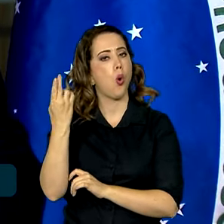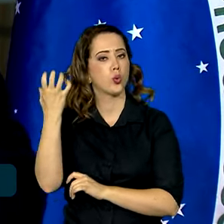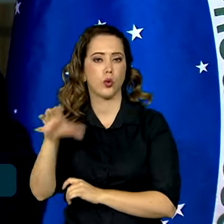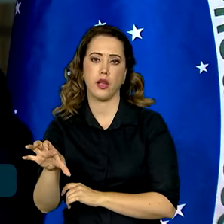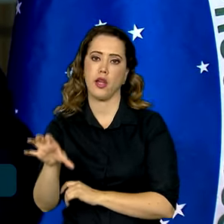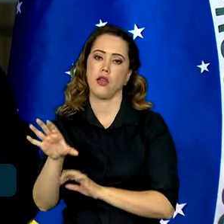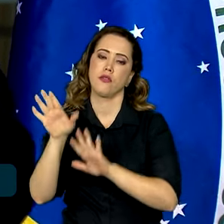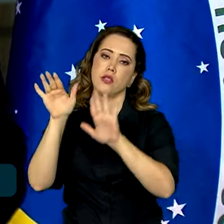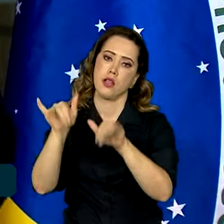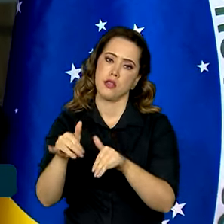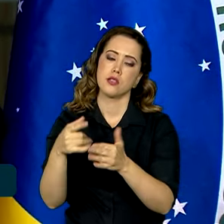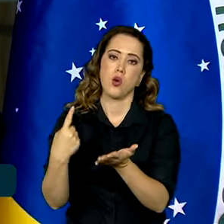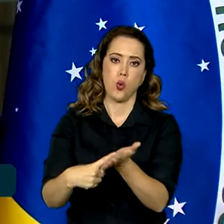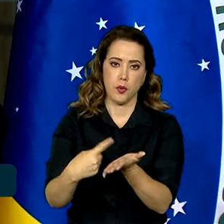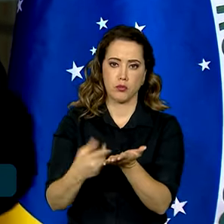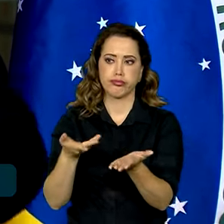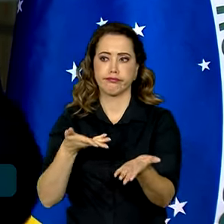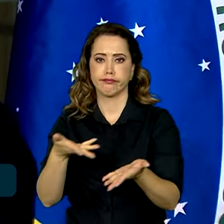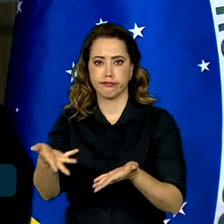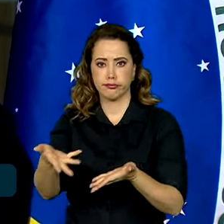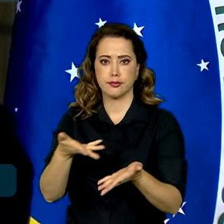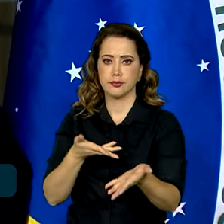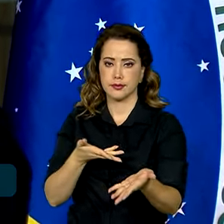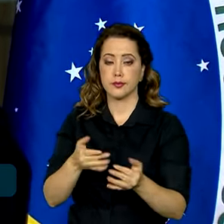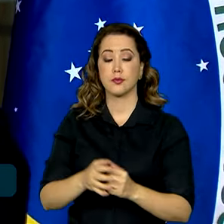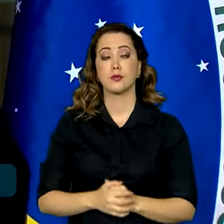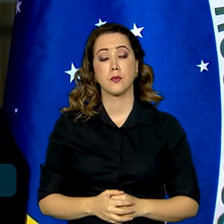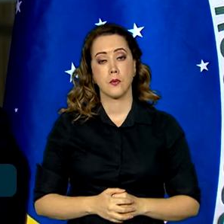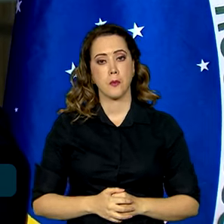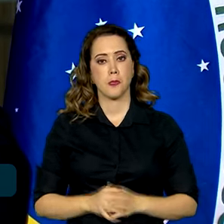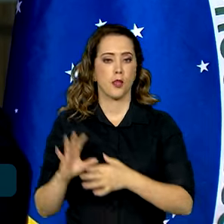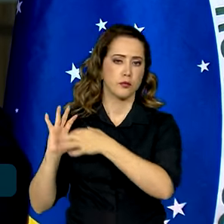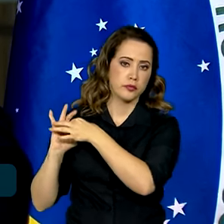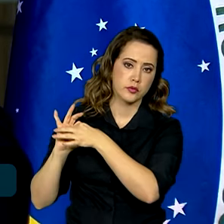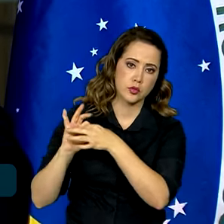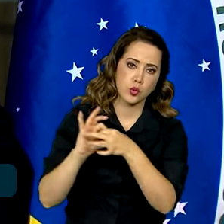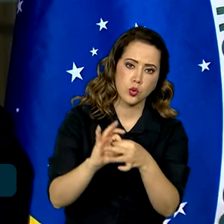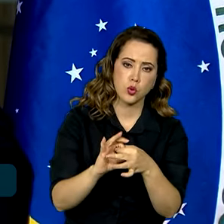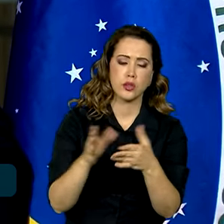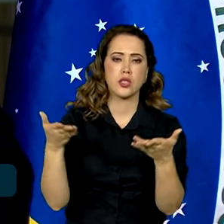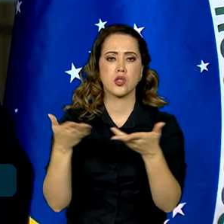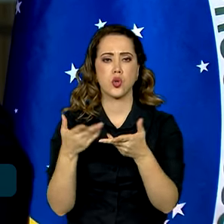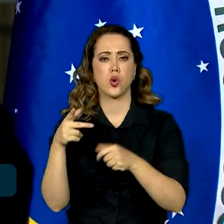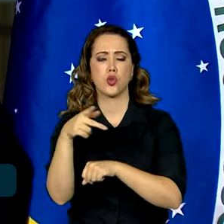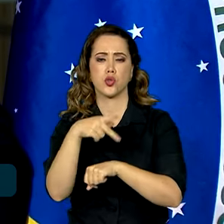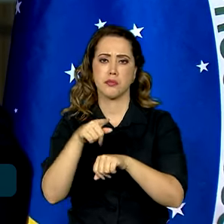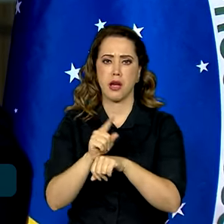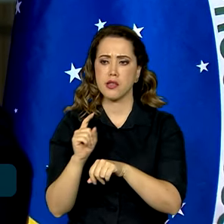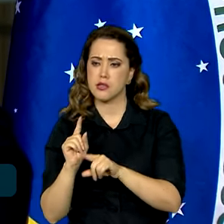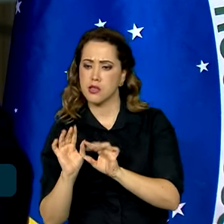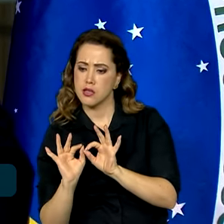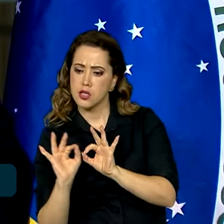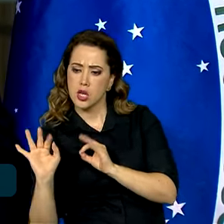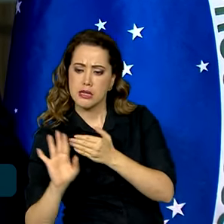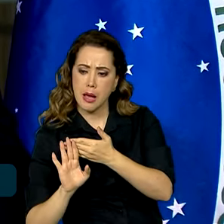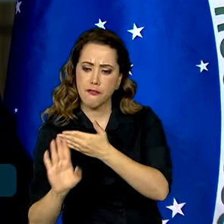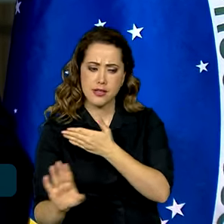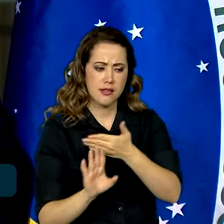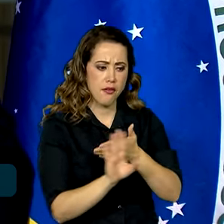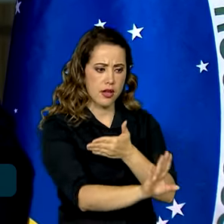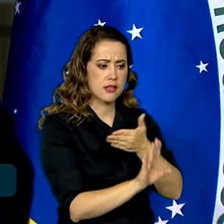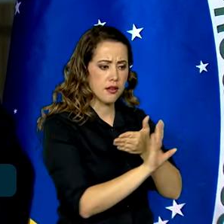conclusão de um acordo equilibrado. No contexto de fragmentação geopolítica, a aproximação